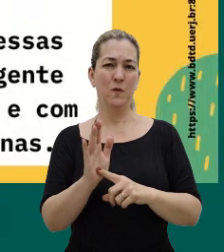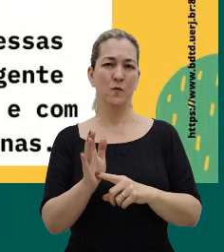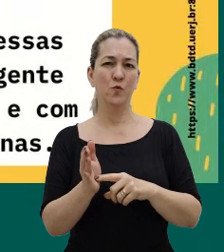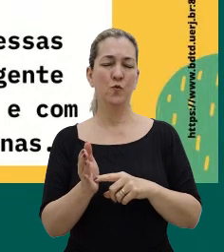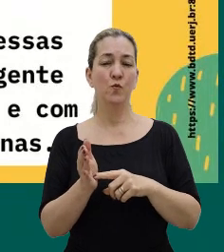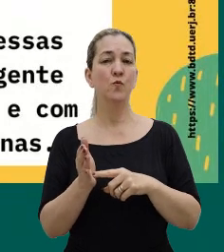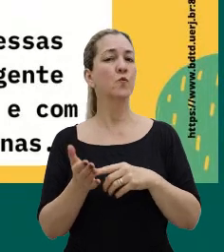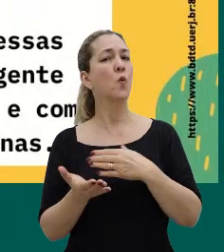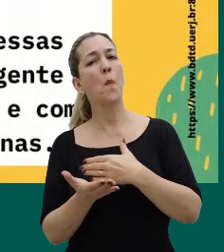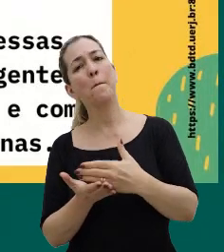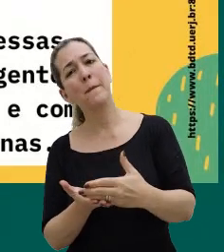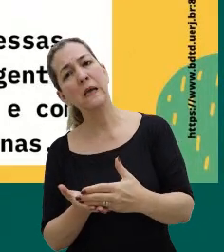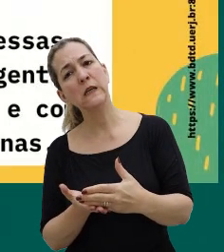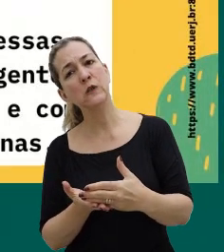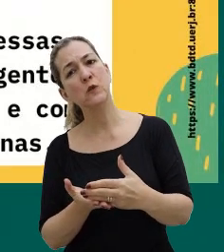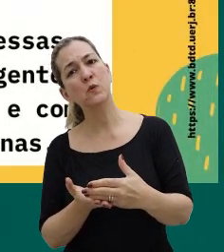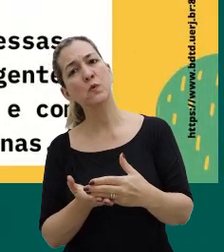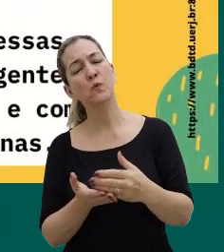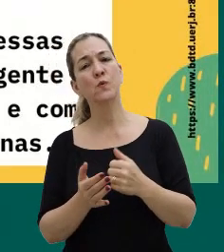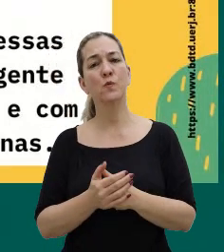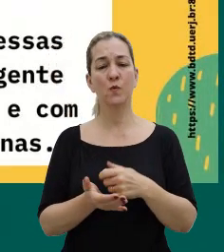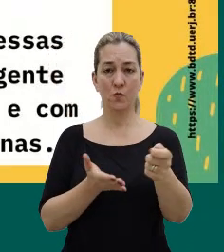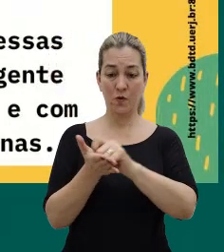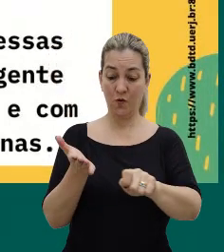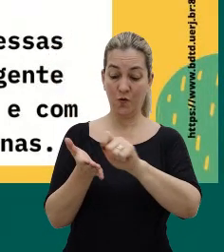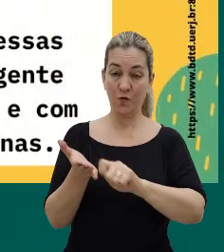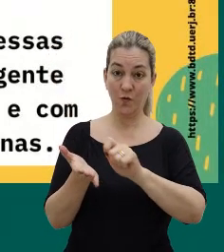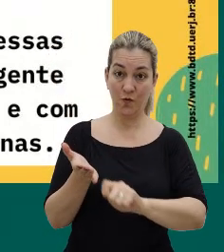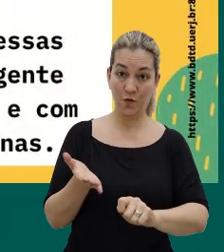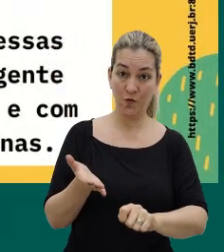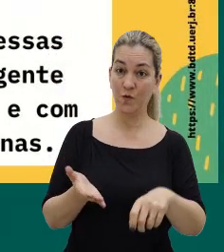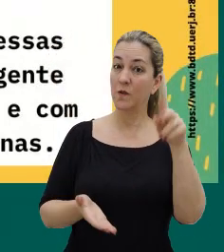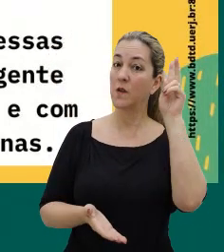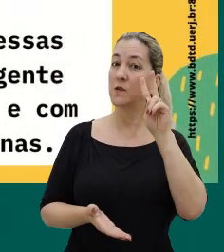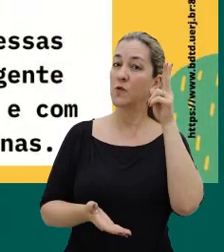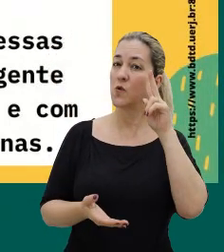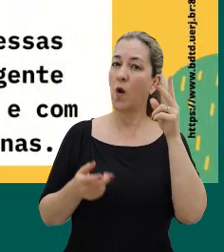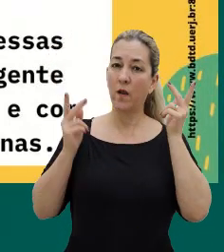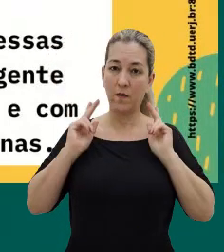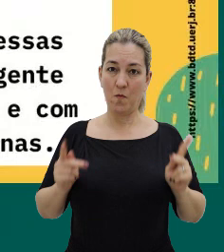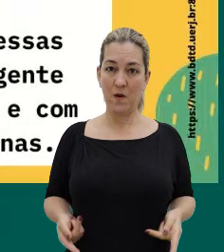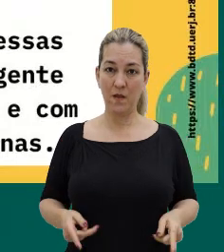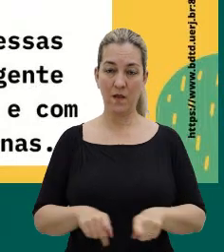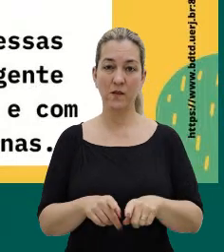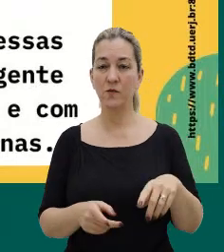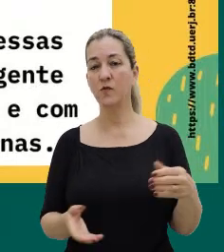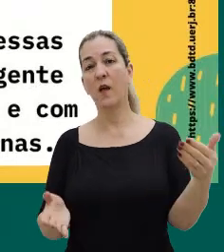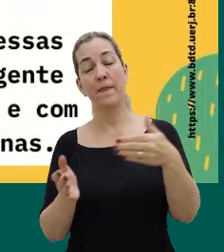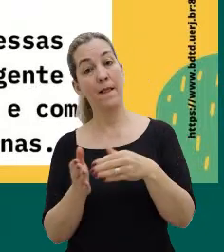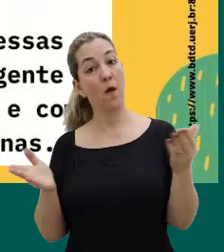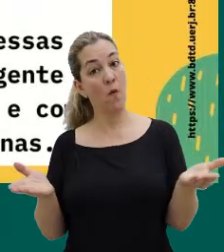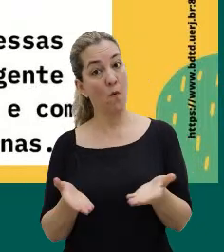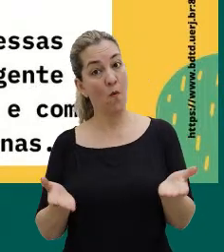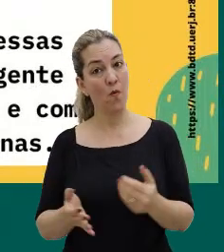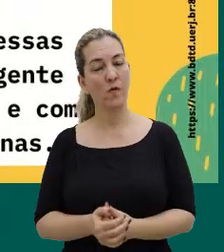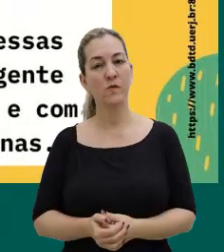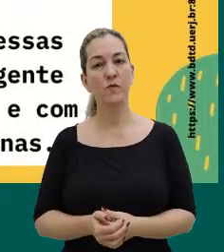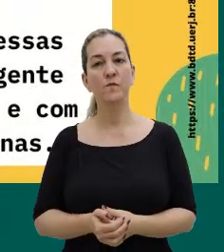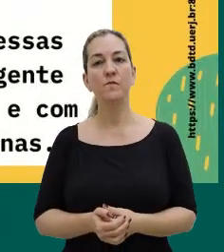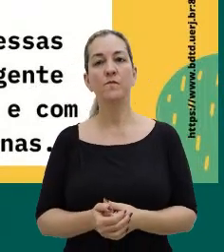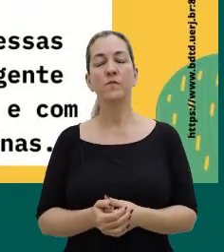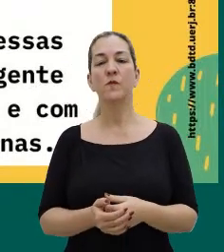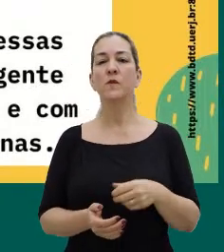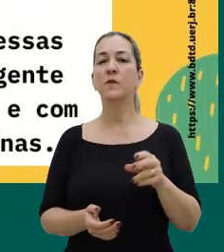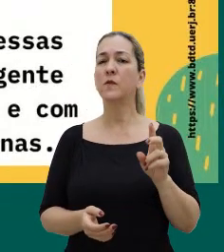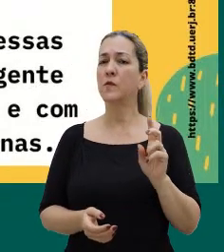muito cedo nos registros a história da humanidade e também até nos dias atuais, né, nos advertindo